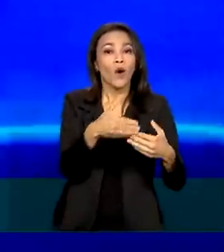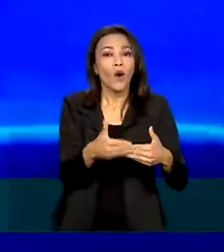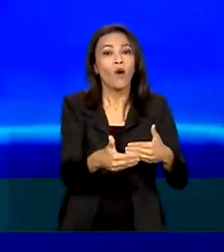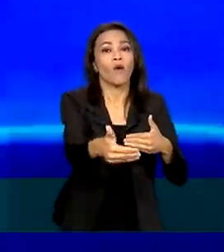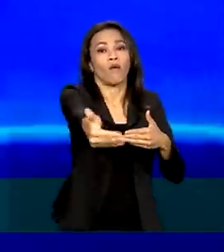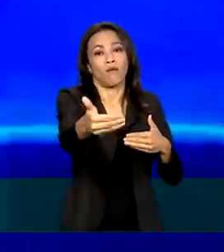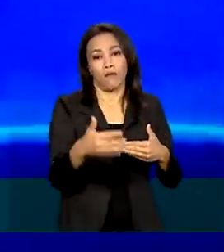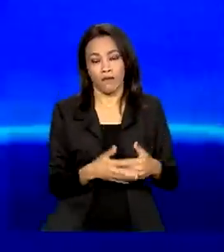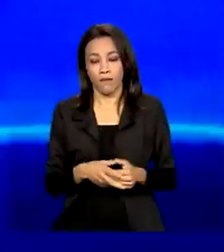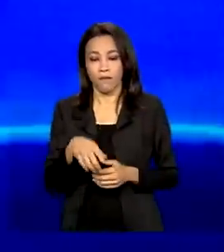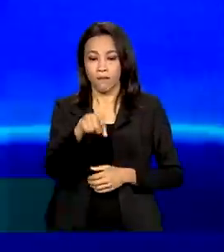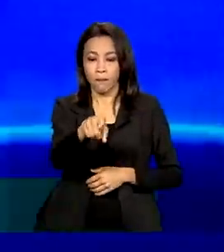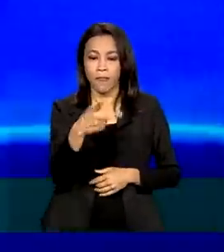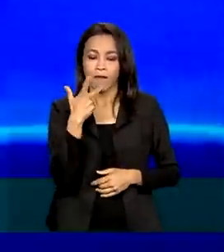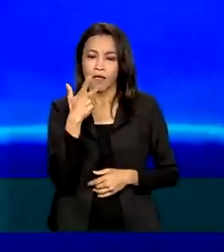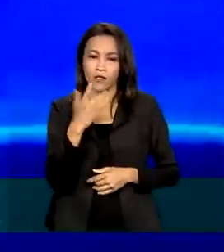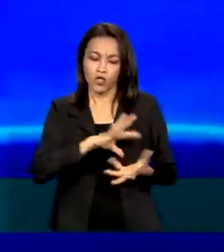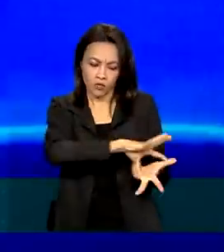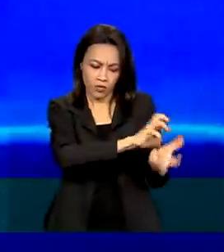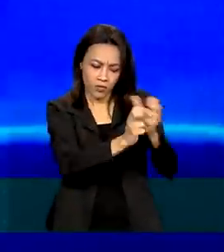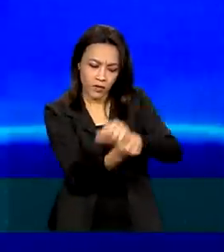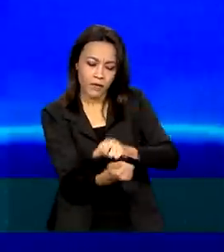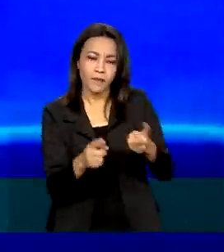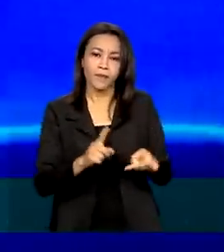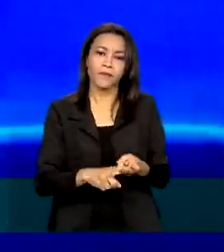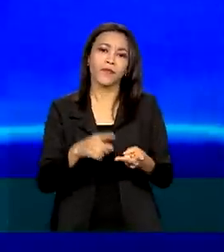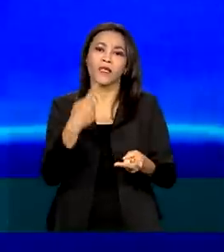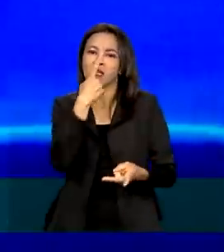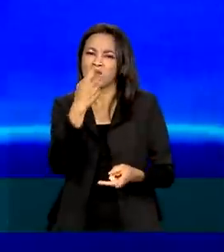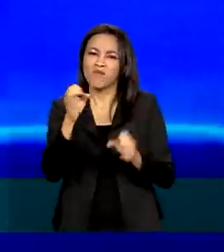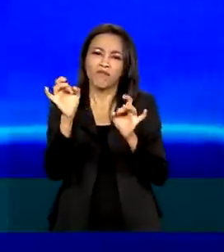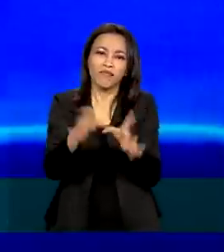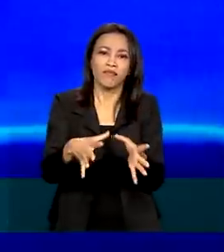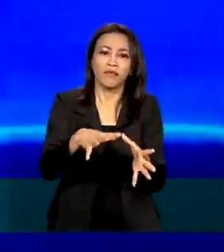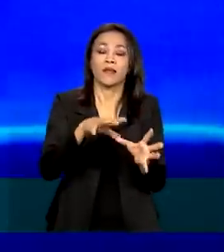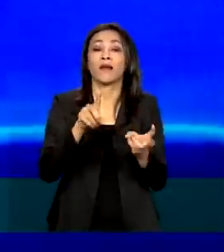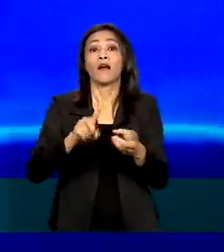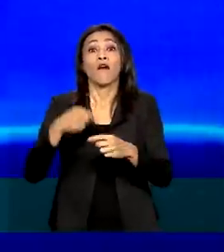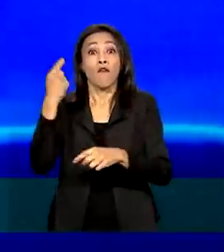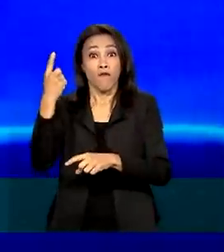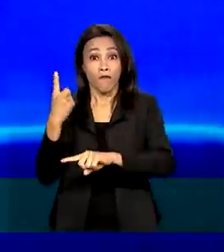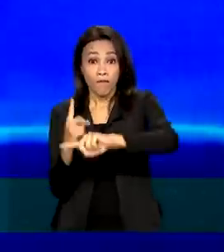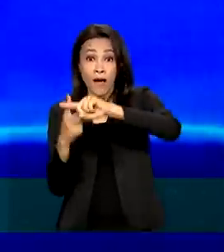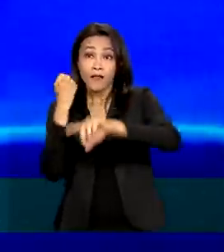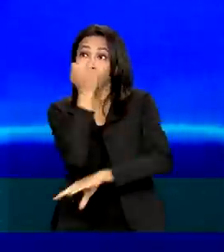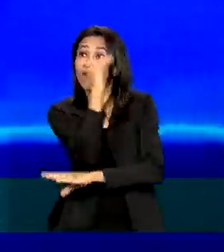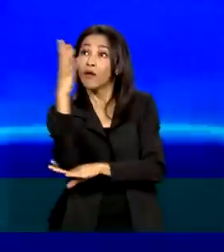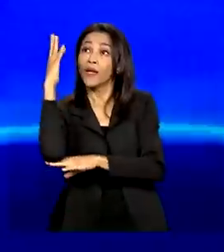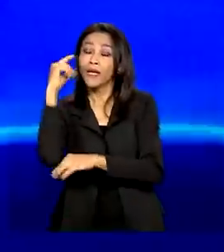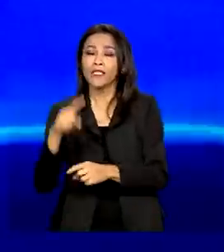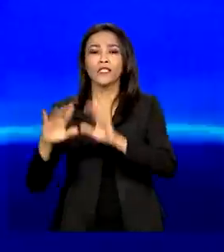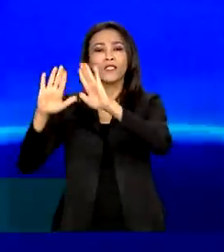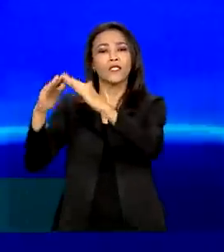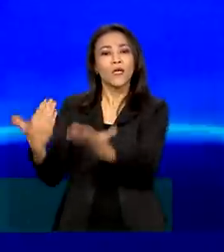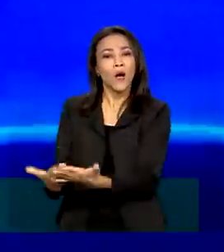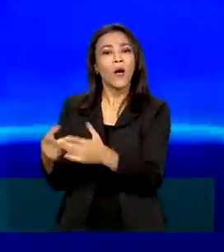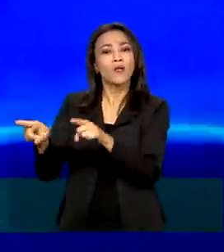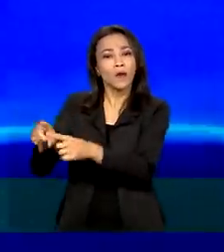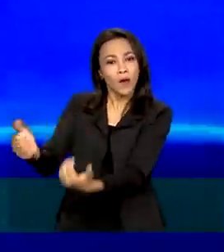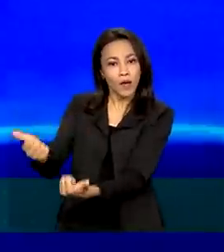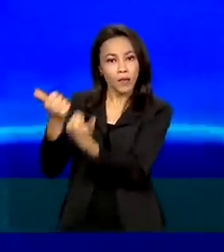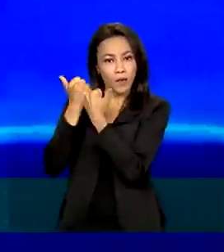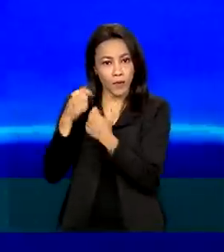saneamento, dos resíduos sólidos, o lixão zero, recicla mais, floresta mais, escolas mais verdes, programa metano zero,